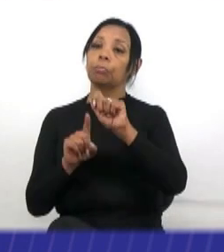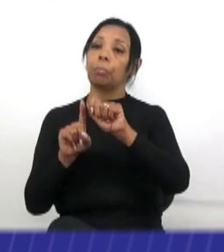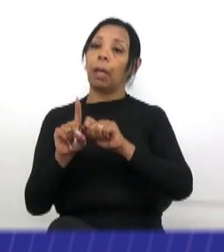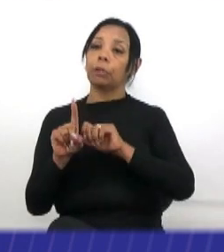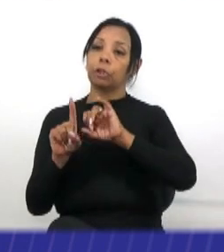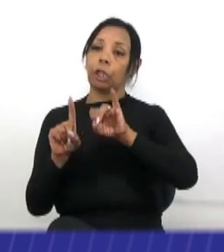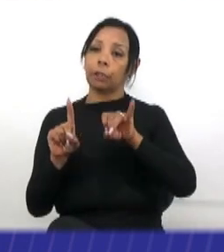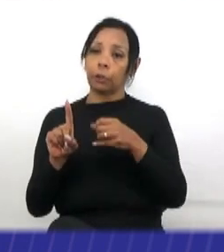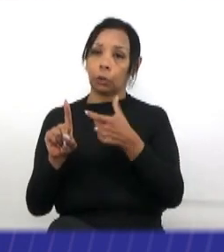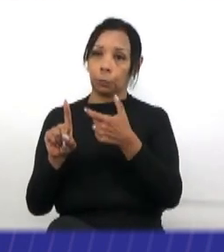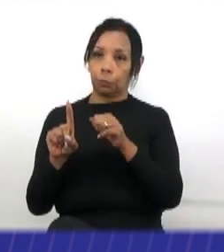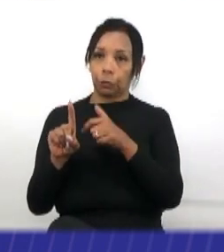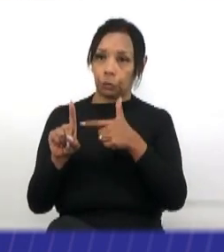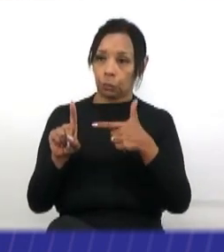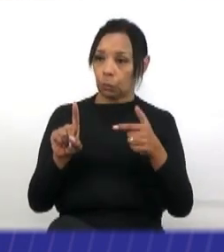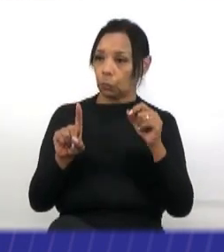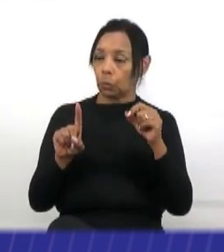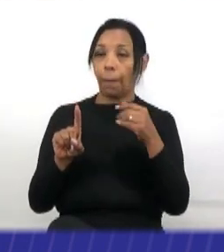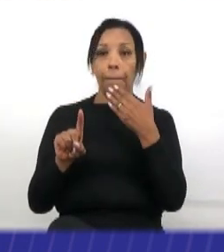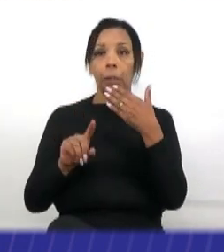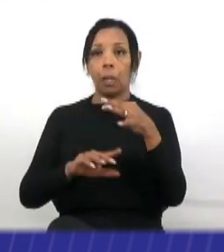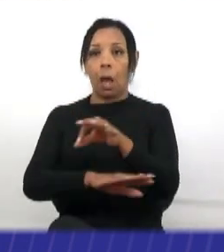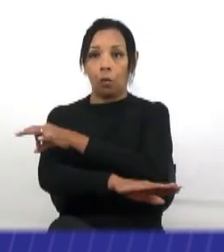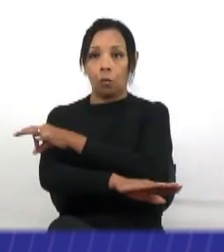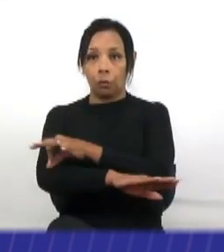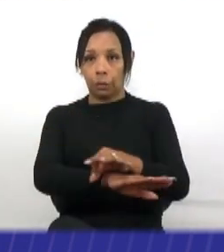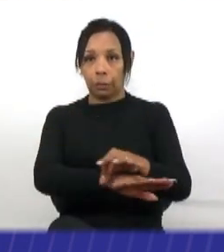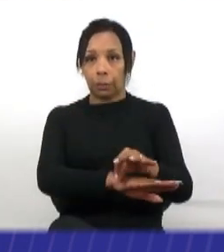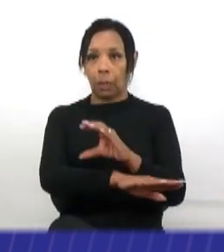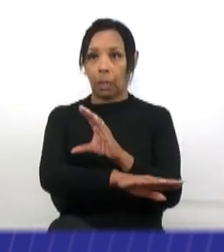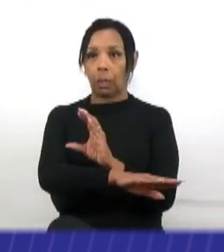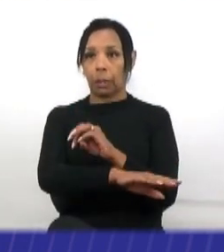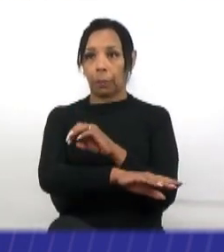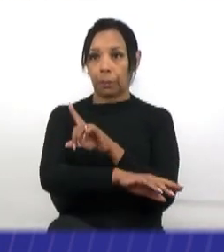solicitando ali o asfalto na rua Camilo Novelo,